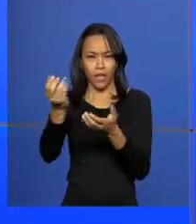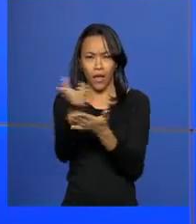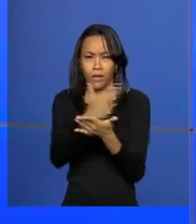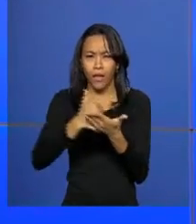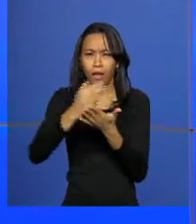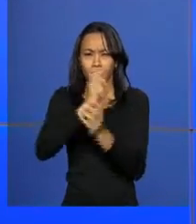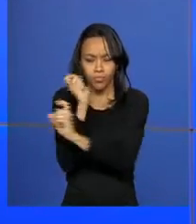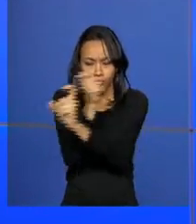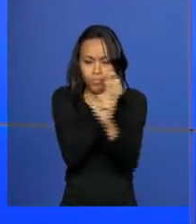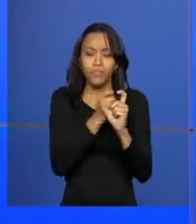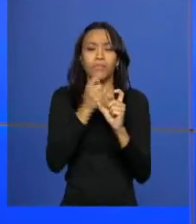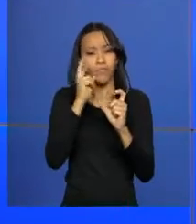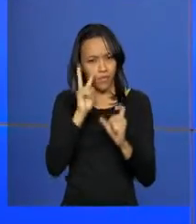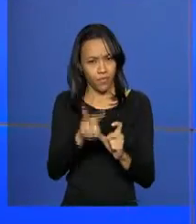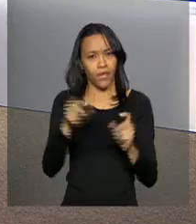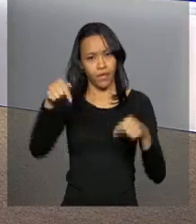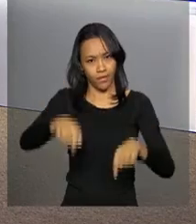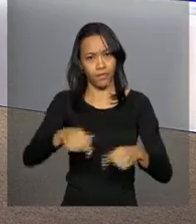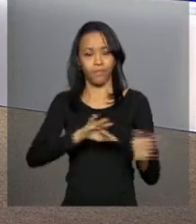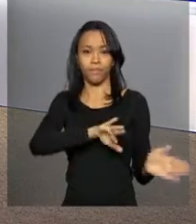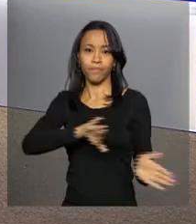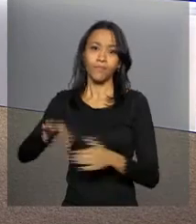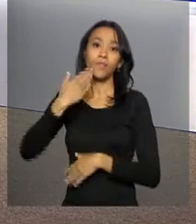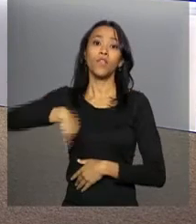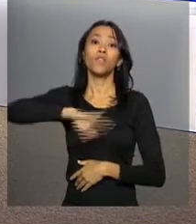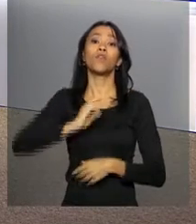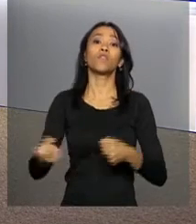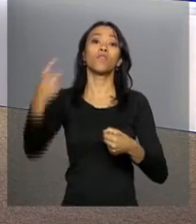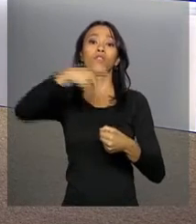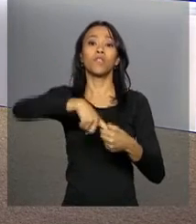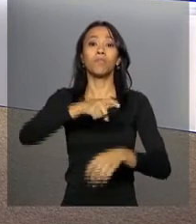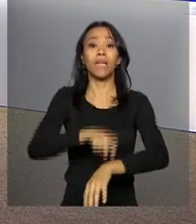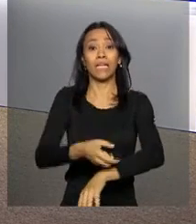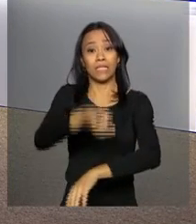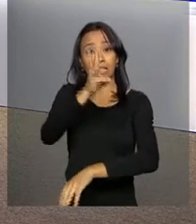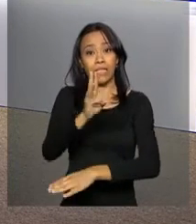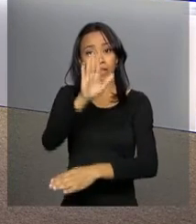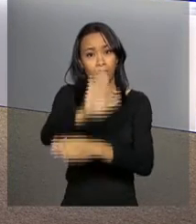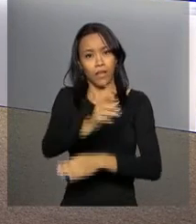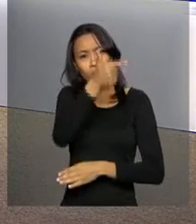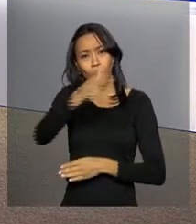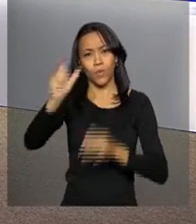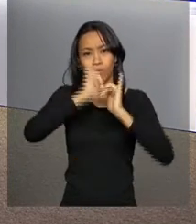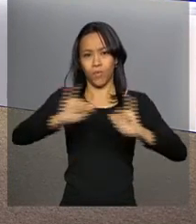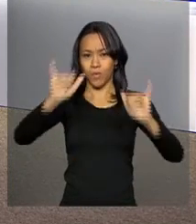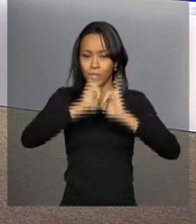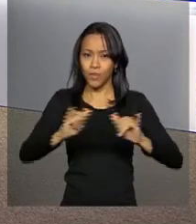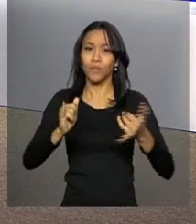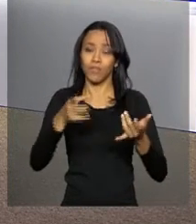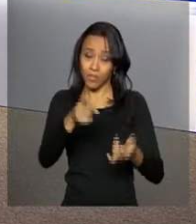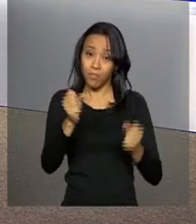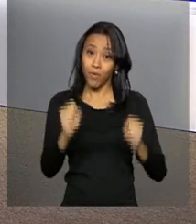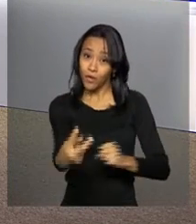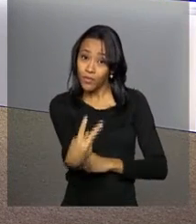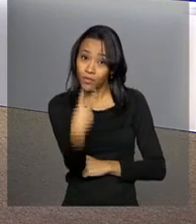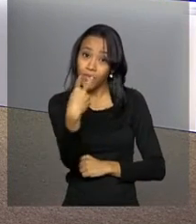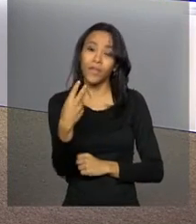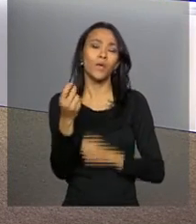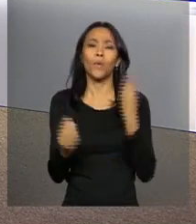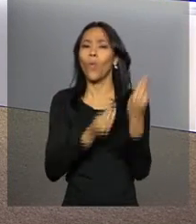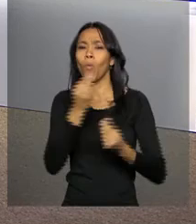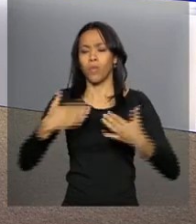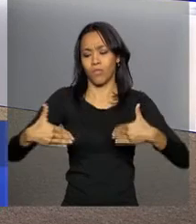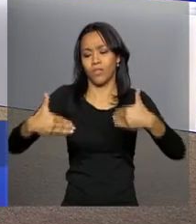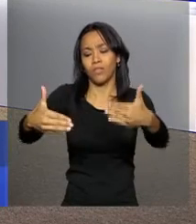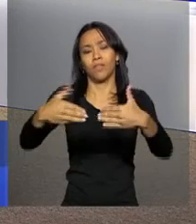acompanha aqui na NBR. E nós voltamos às três da tarde com outras notícias. Acompanhe as novidades do Executivo